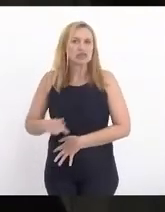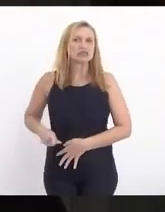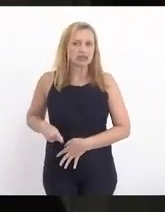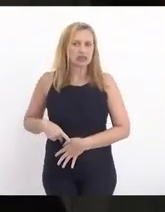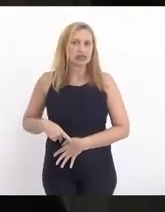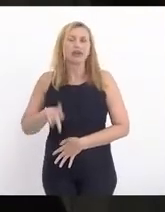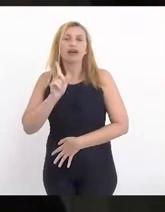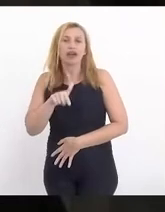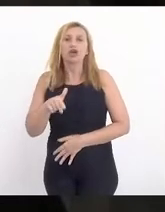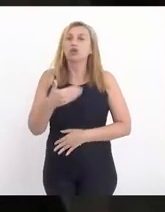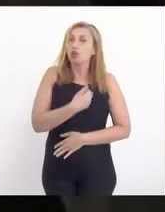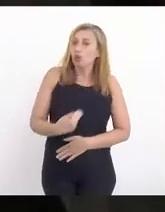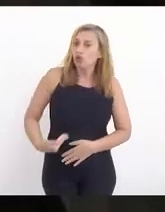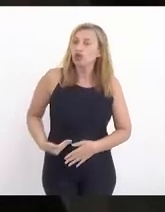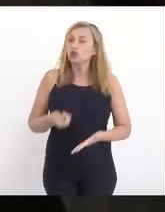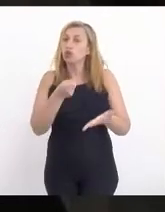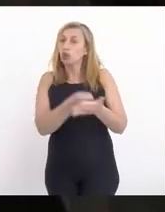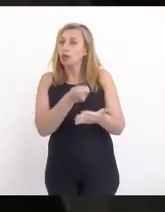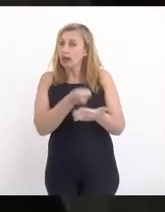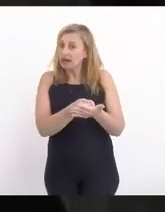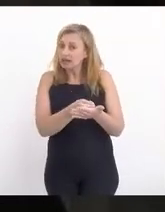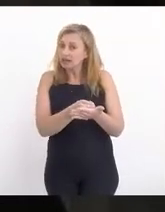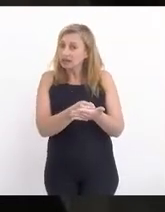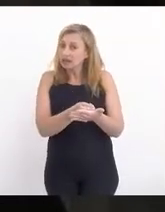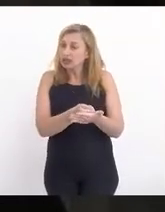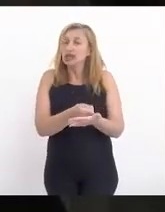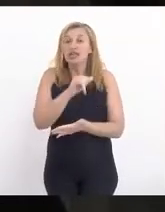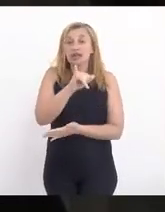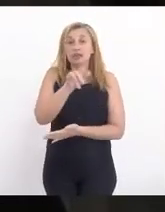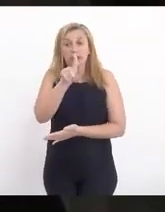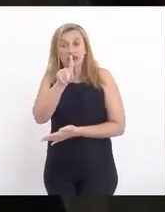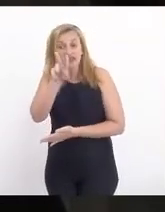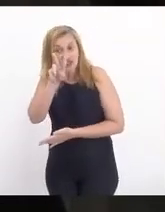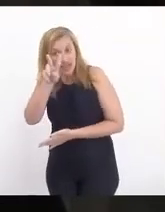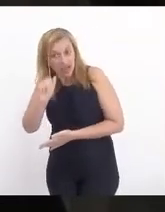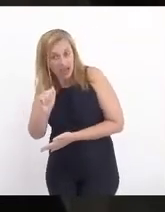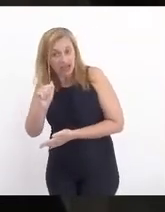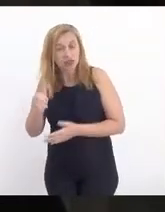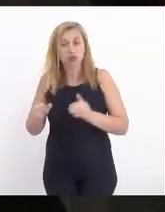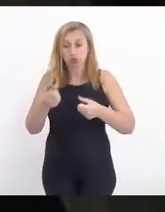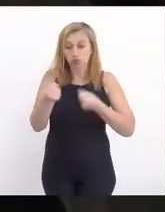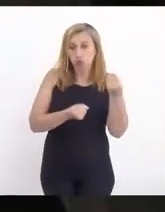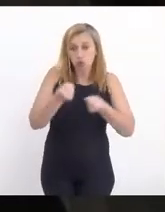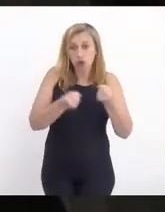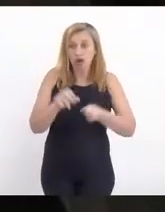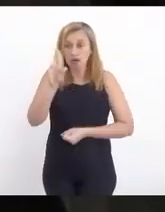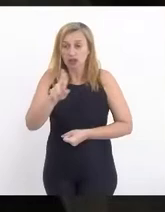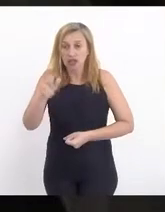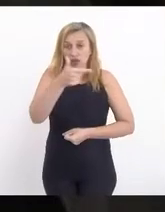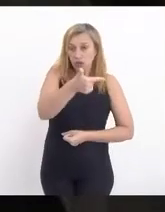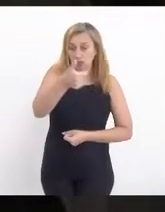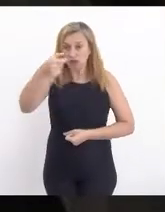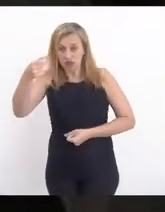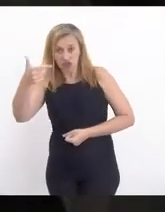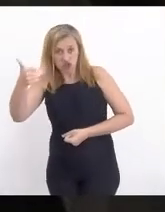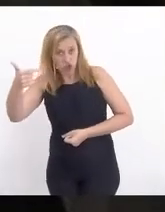é que o governo cobrasse o IPVA do carro usado de 2022